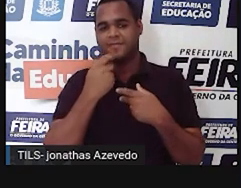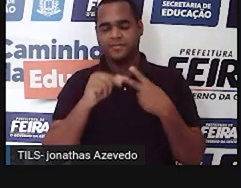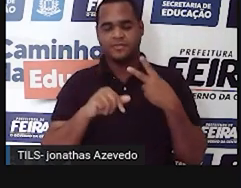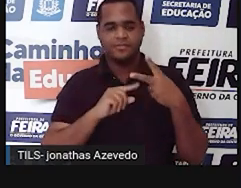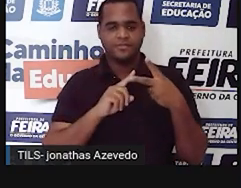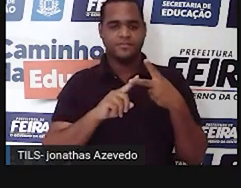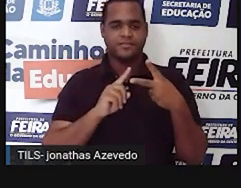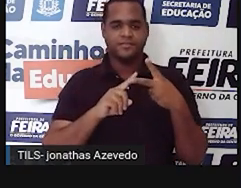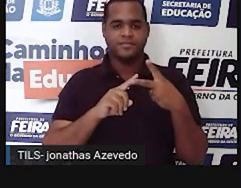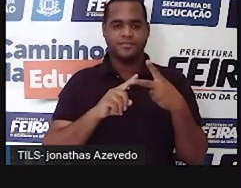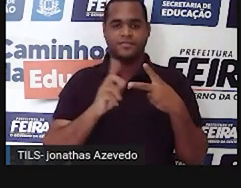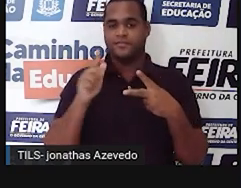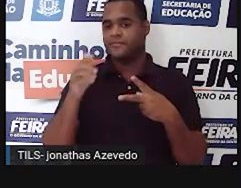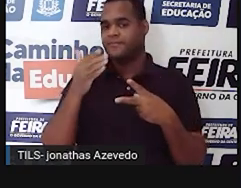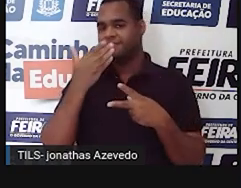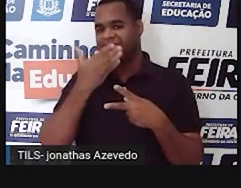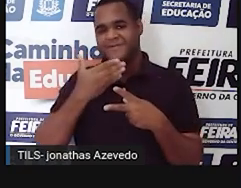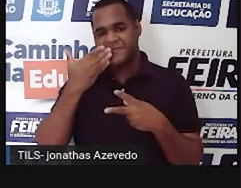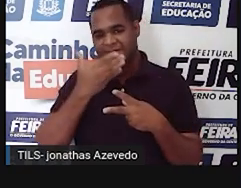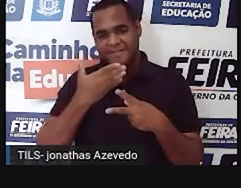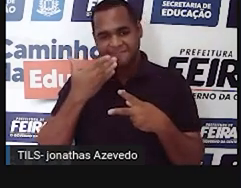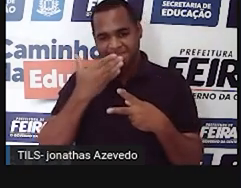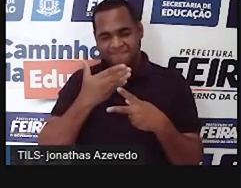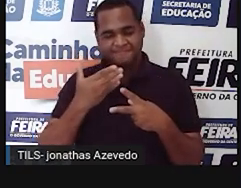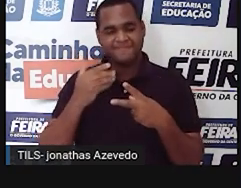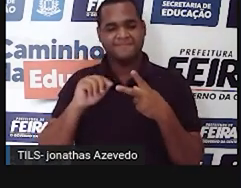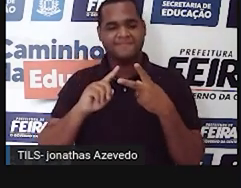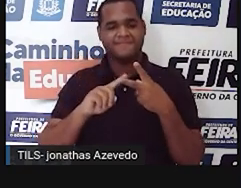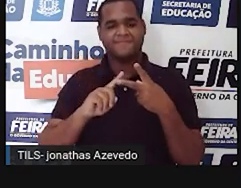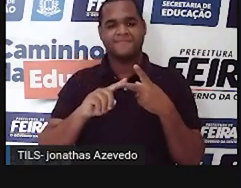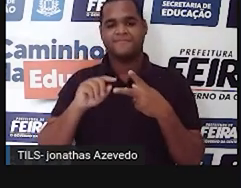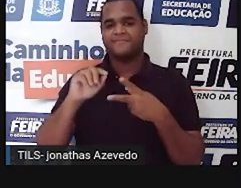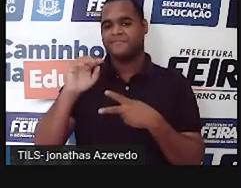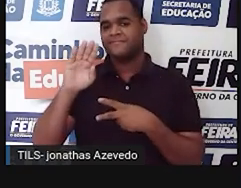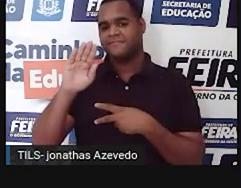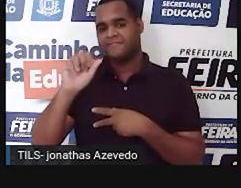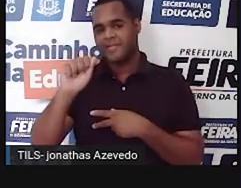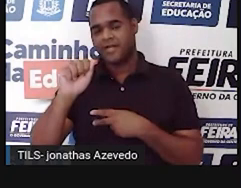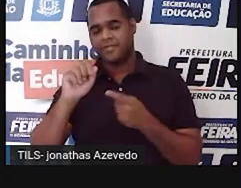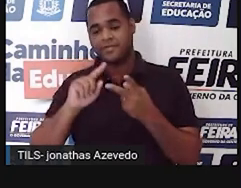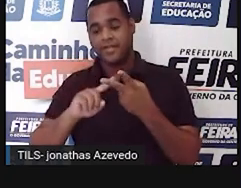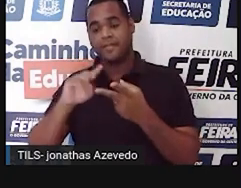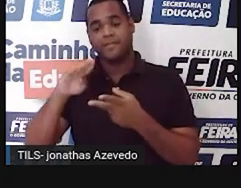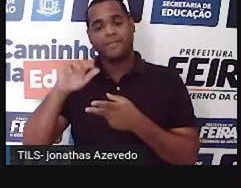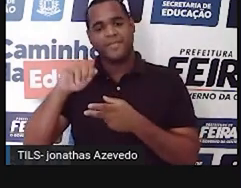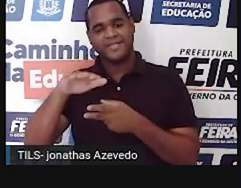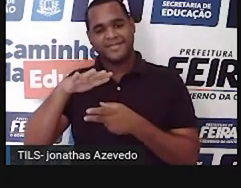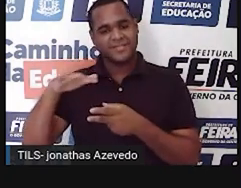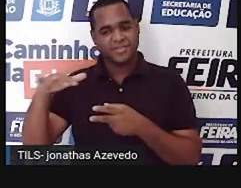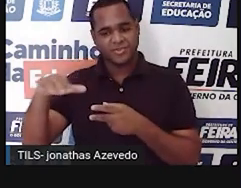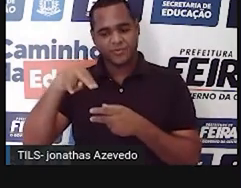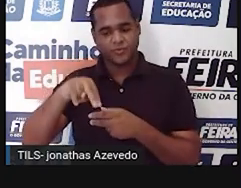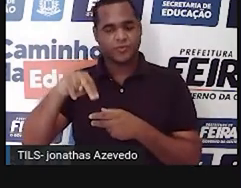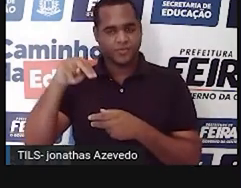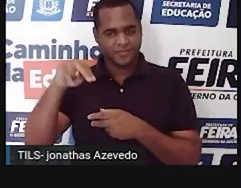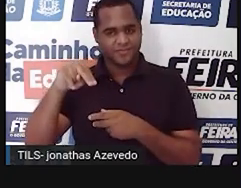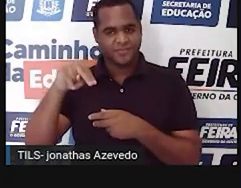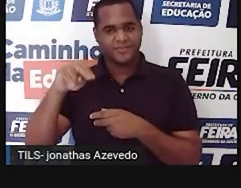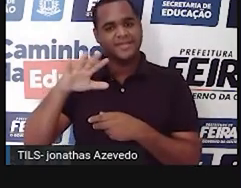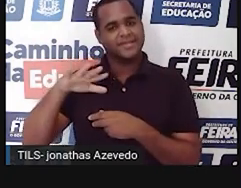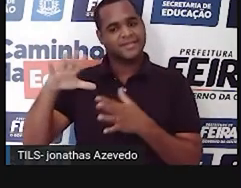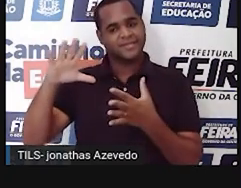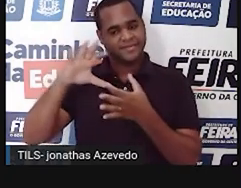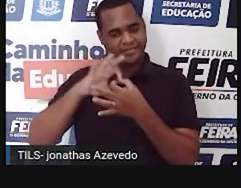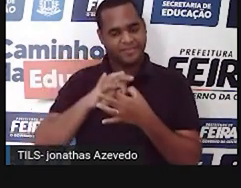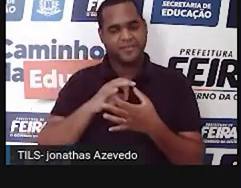a gente tem um açúcar ligado a esse fosfato e a gente tem o que a gente chama de base nitrogenada, também ligada a esse açúcar.